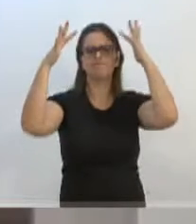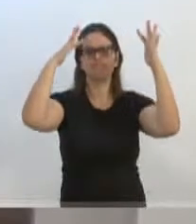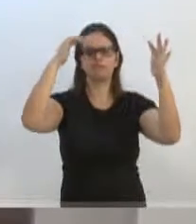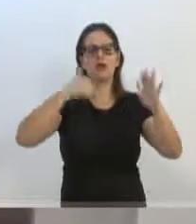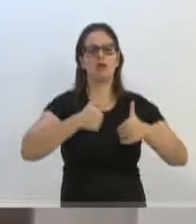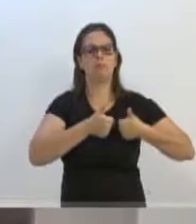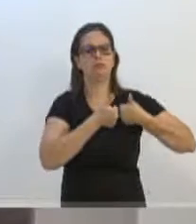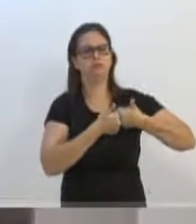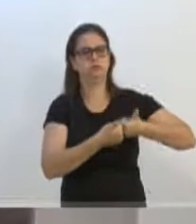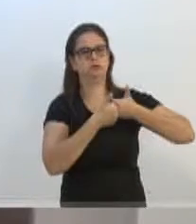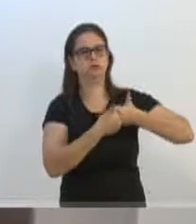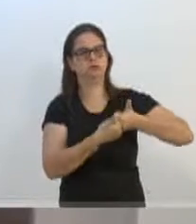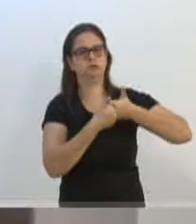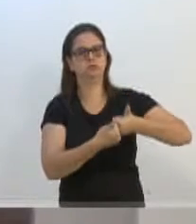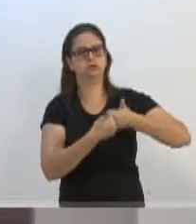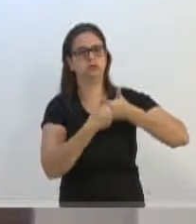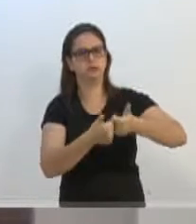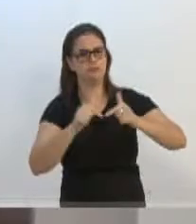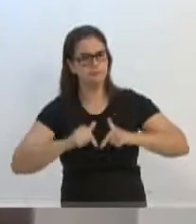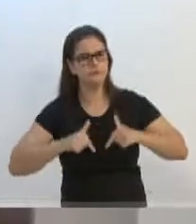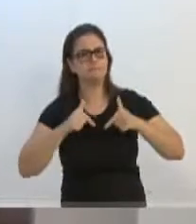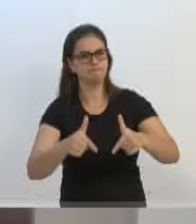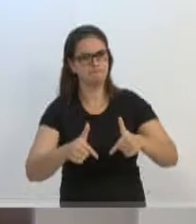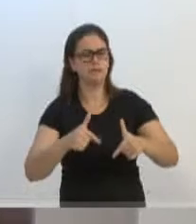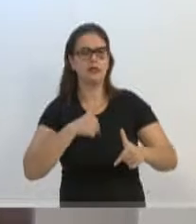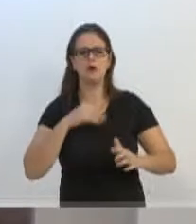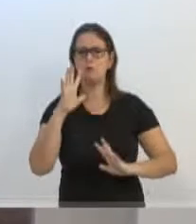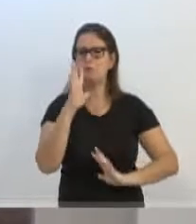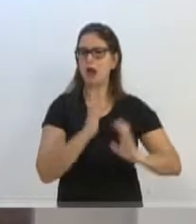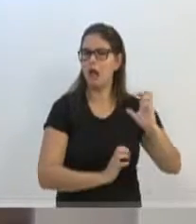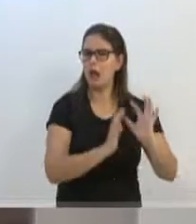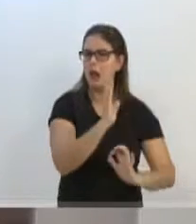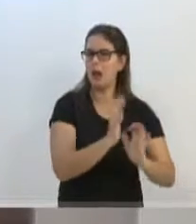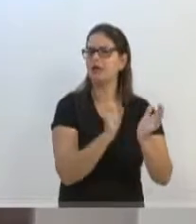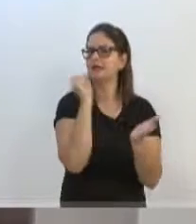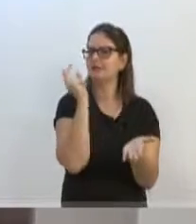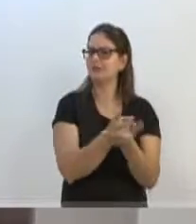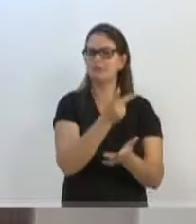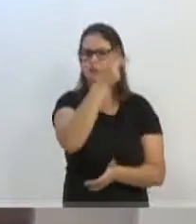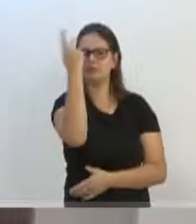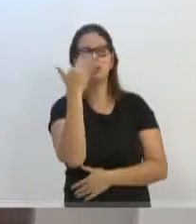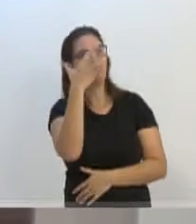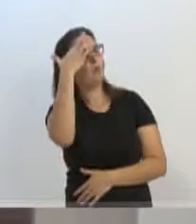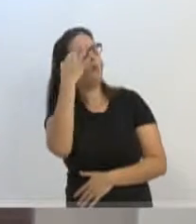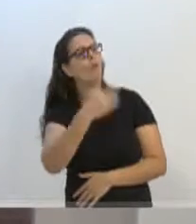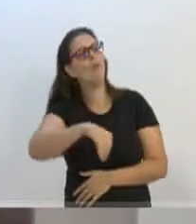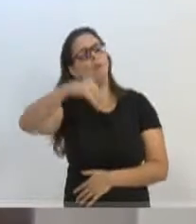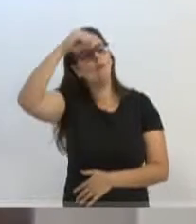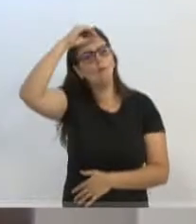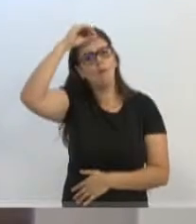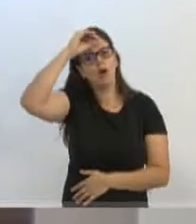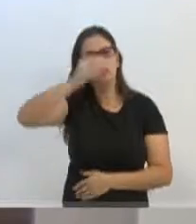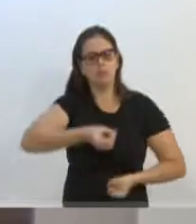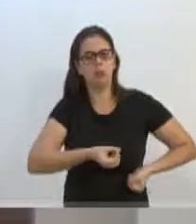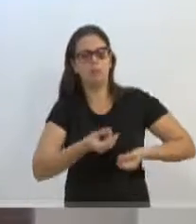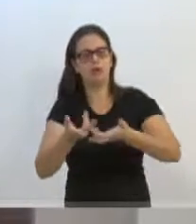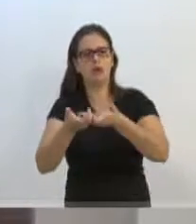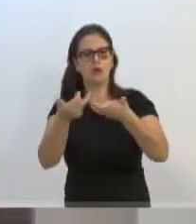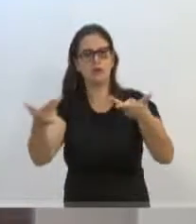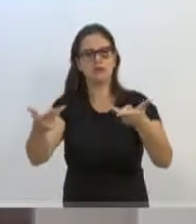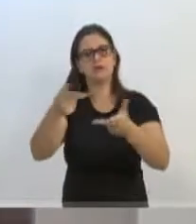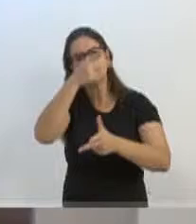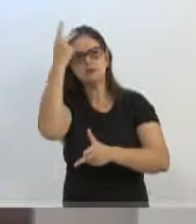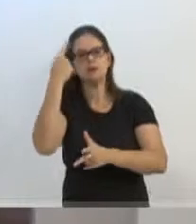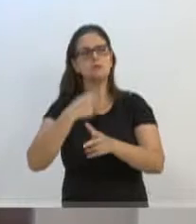eu sigo isso aqui nas minhas atitudes, compro várias brigas, as pessoas não entendem, tenho um posicionamento de não jogar para a torcida, de não jogar para a